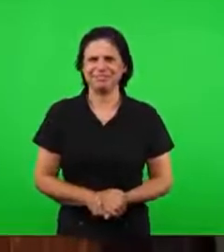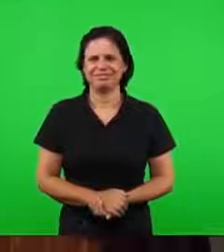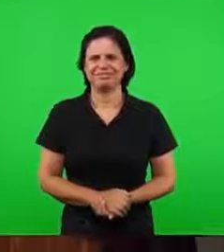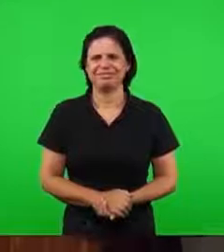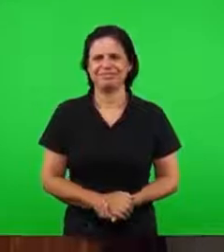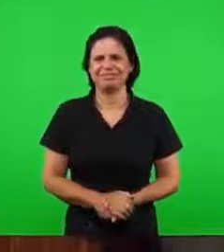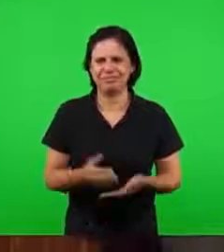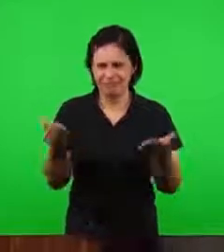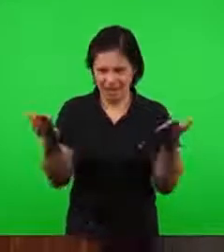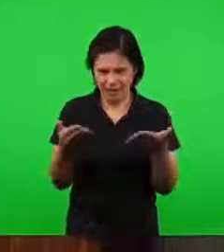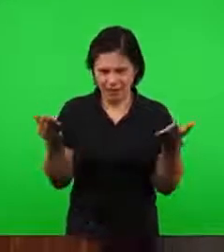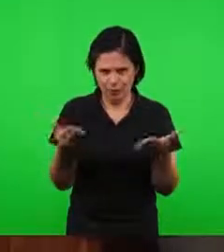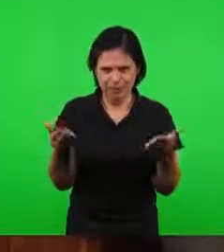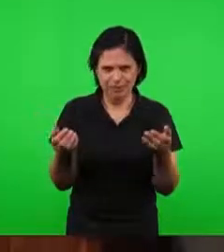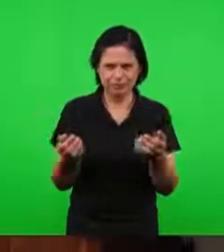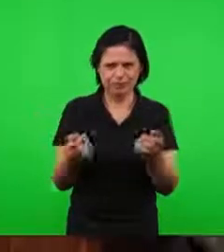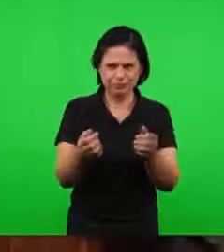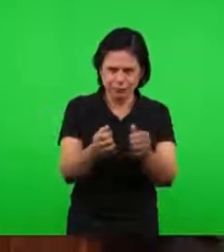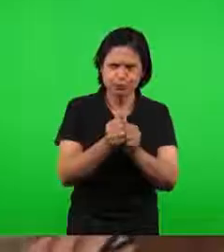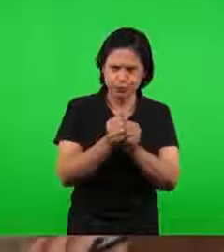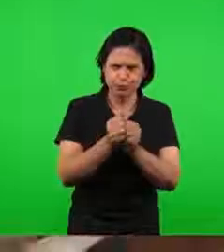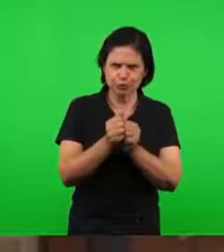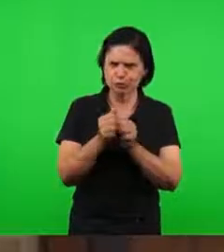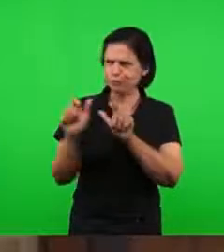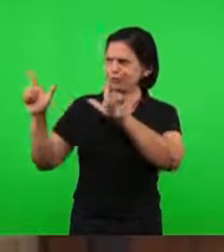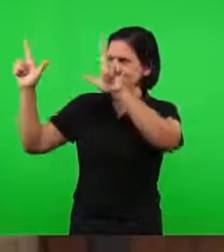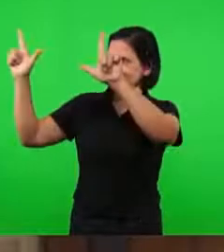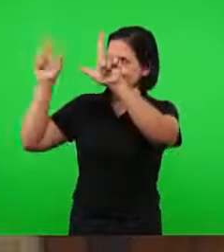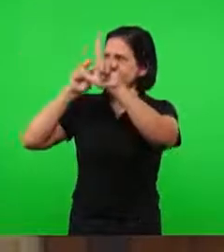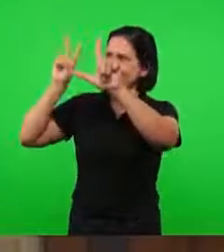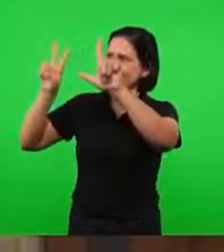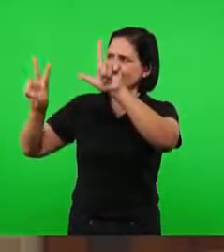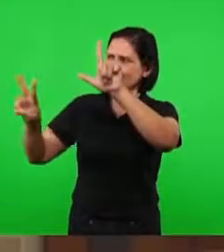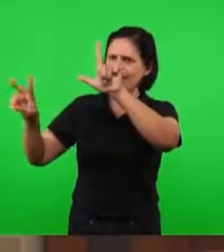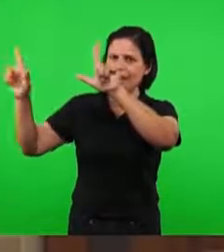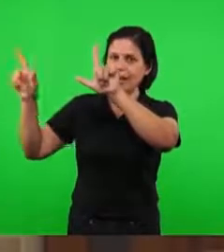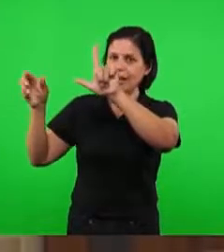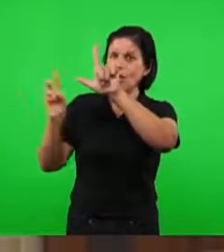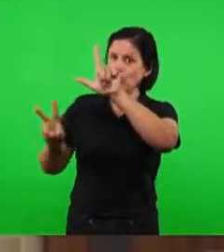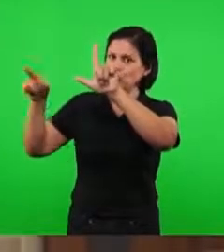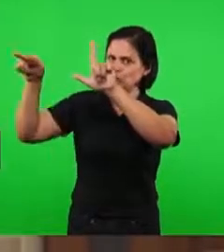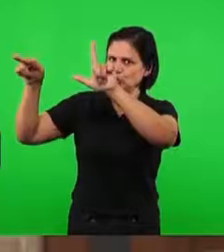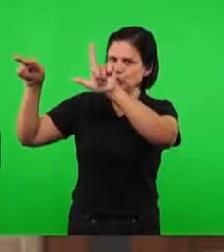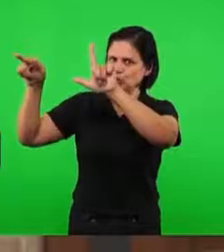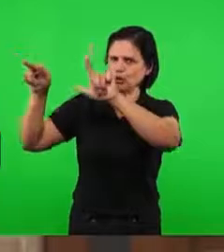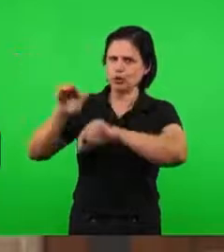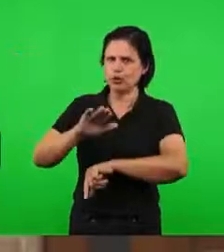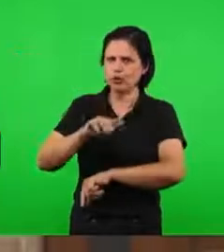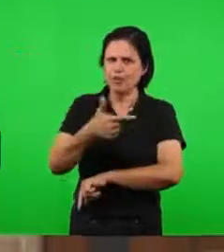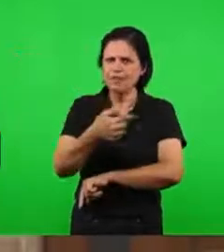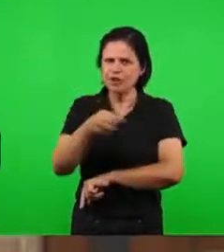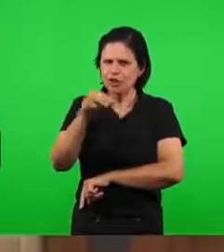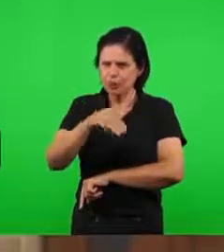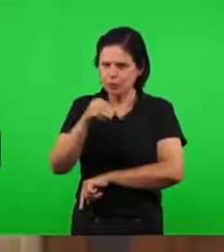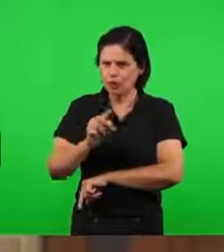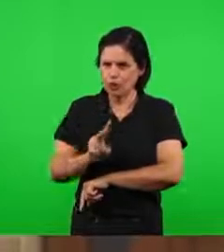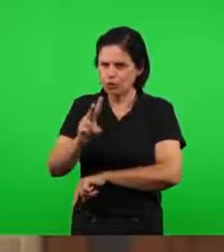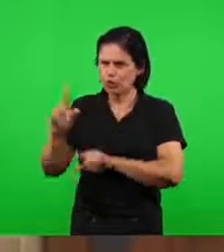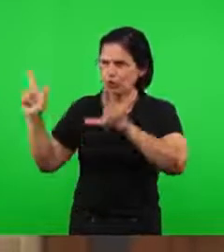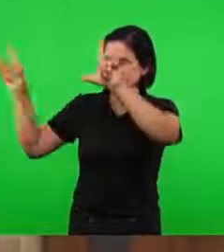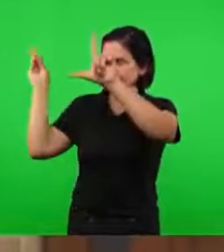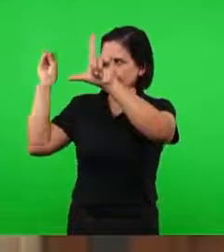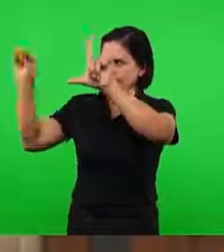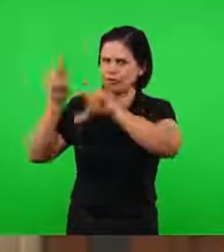Irmãos, vamos agora acompanhar a pergunta, que ela permanecerá no quadro por um período de 20 minutos para os irmãos então